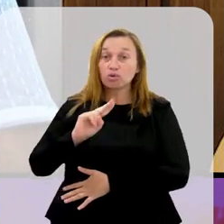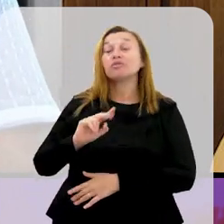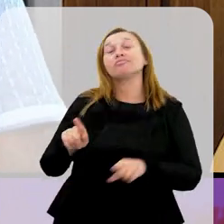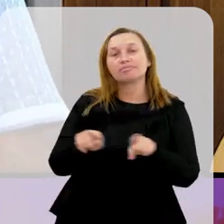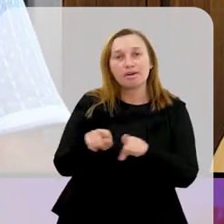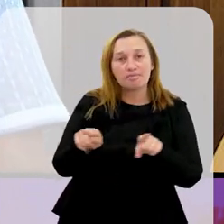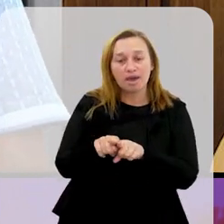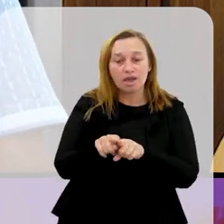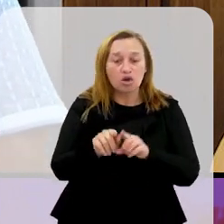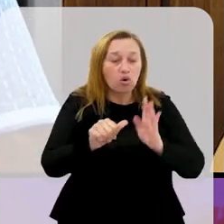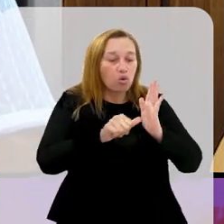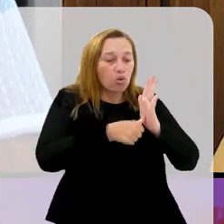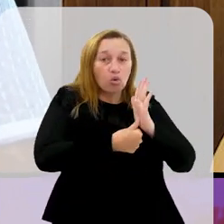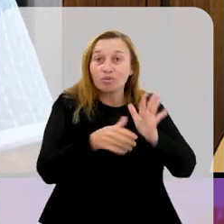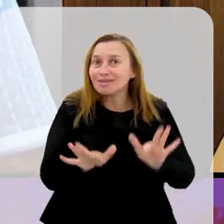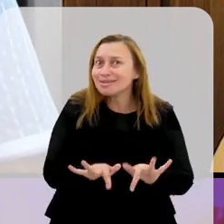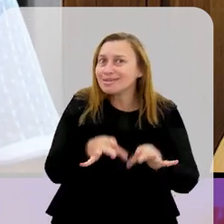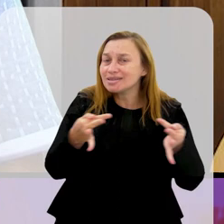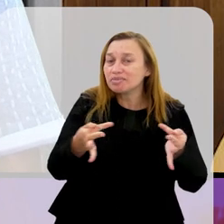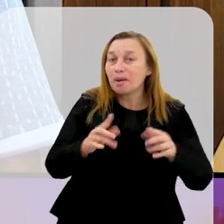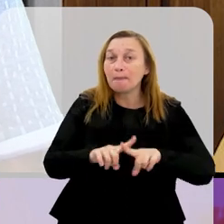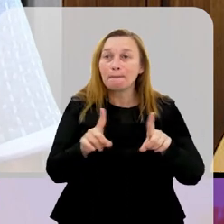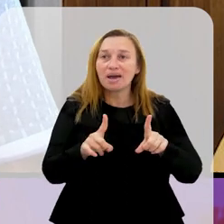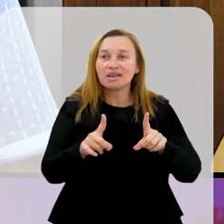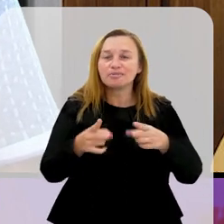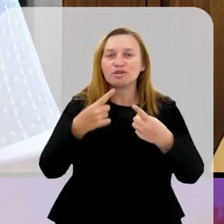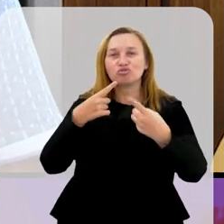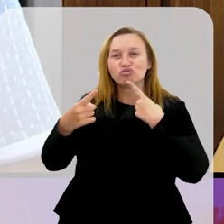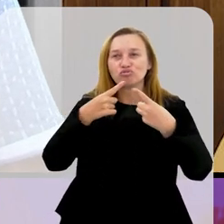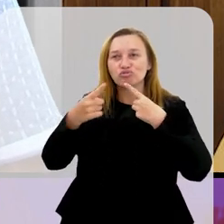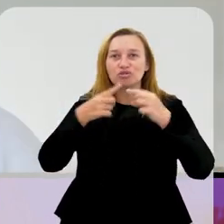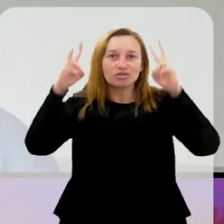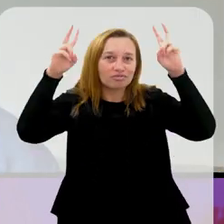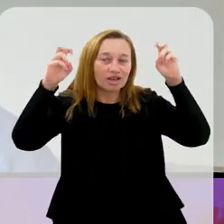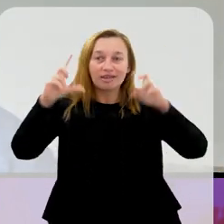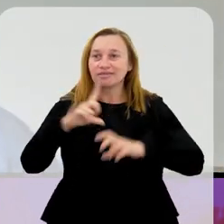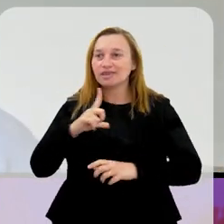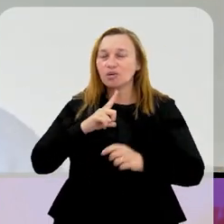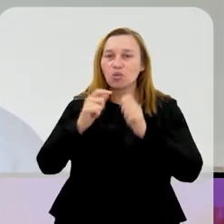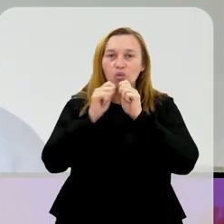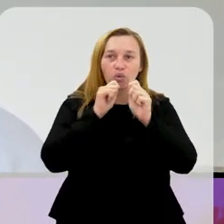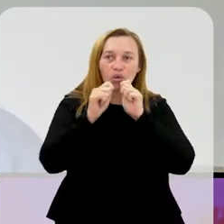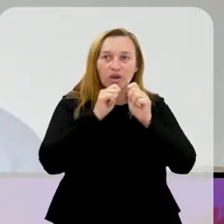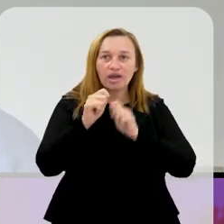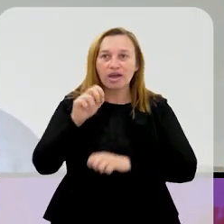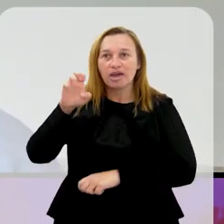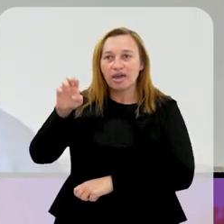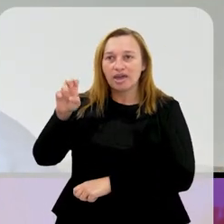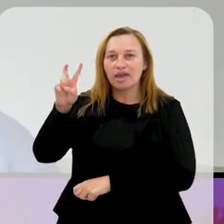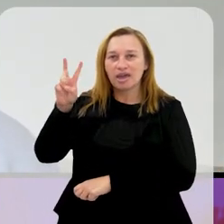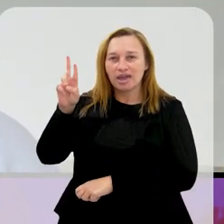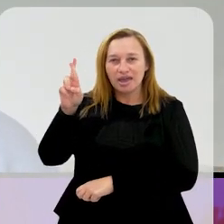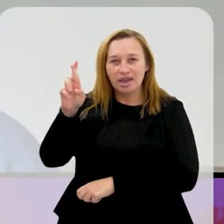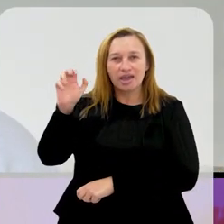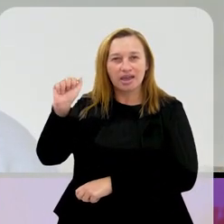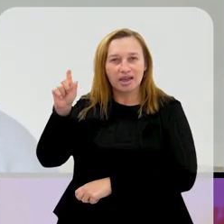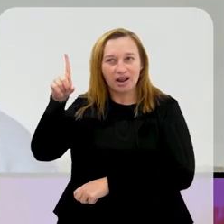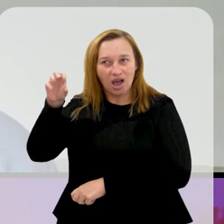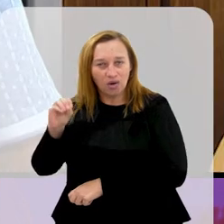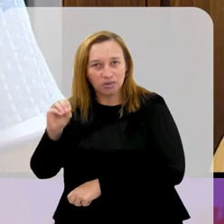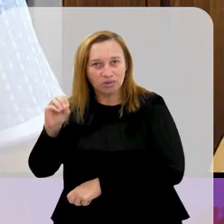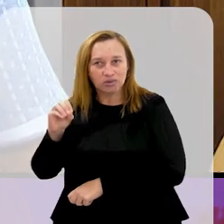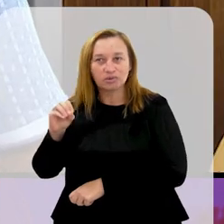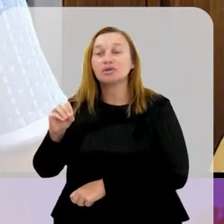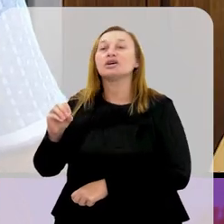clubes pequenos. Para a gente debater este tema, temos o jornalista Heraldo Leite, da Super Rádio